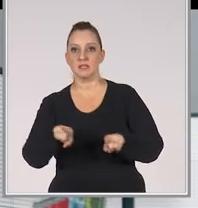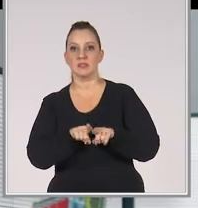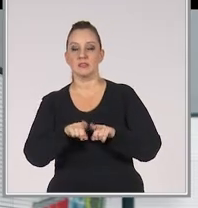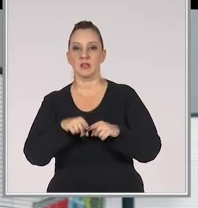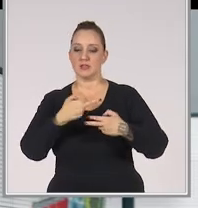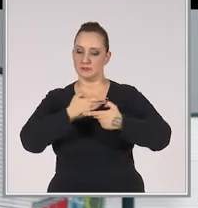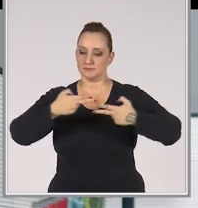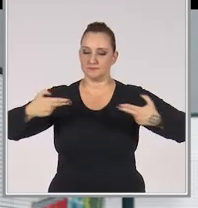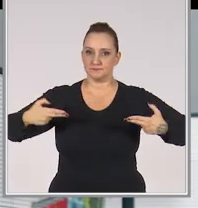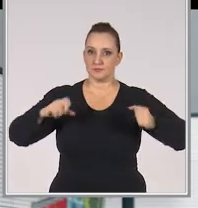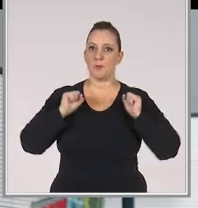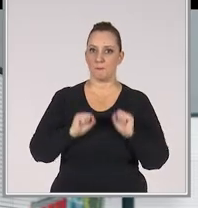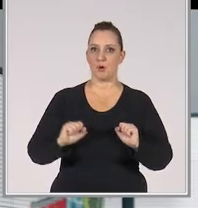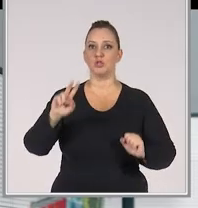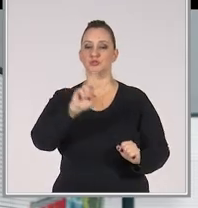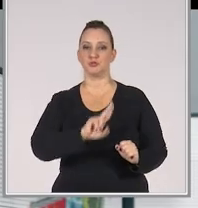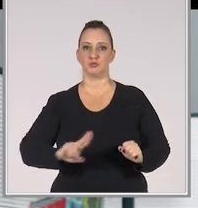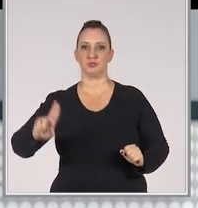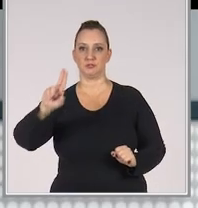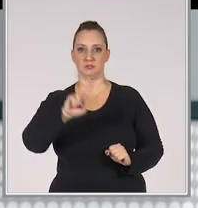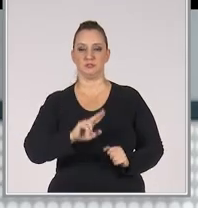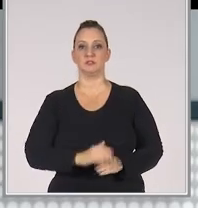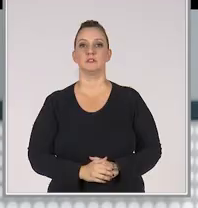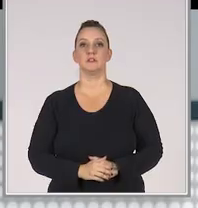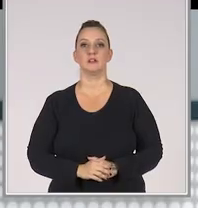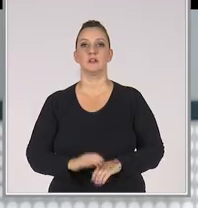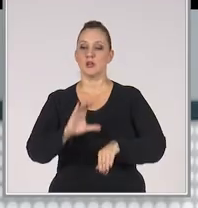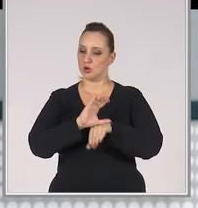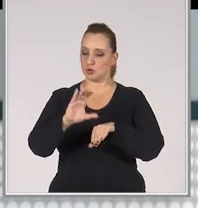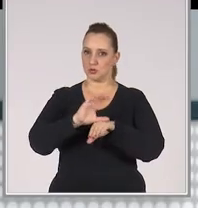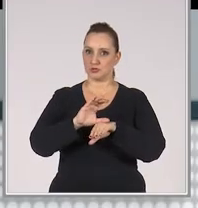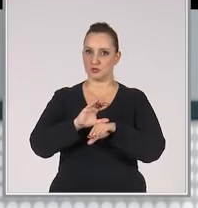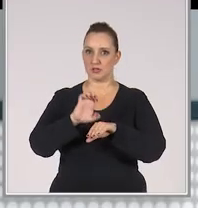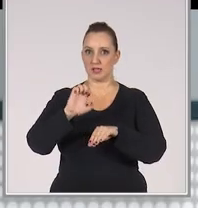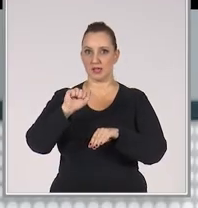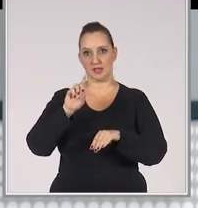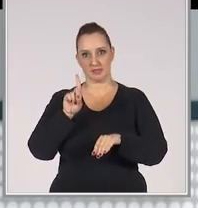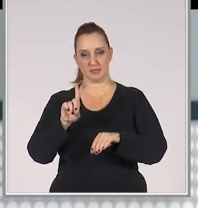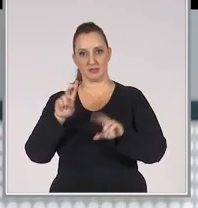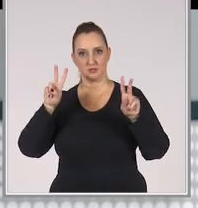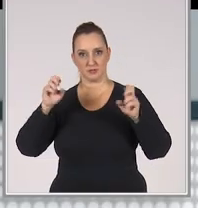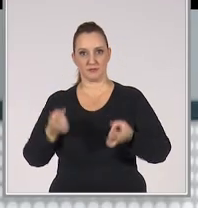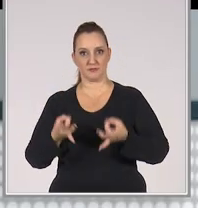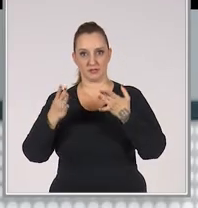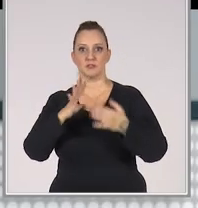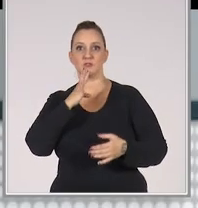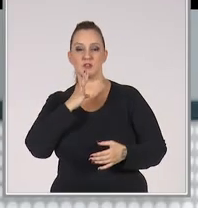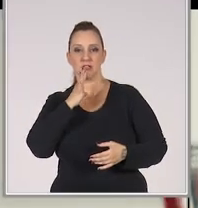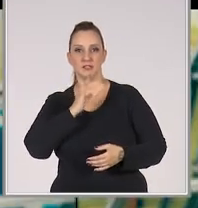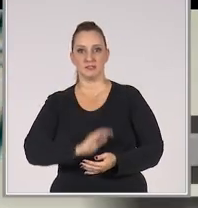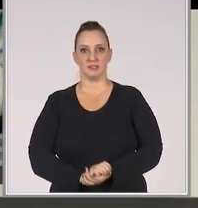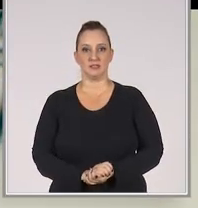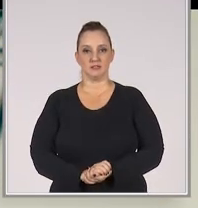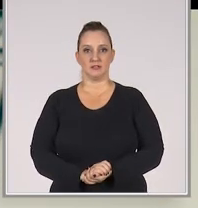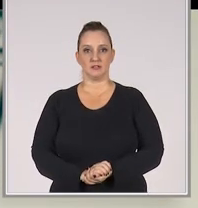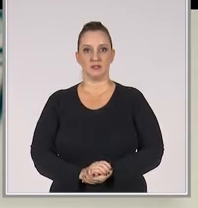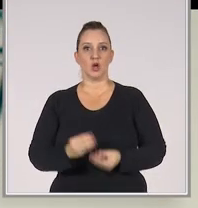Existem ferramentas que você pode utilizar. Faça o curso EAD sobre vendas. conheça algumas delas.